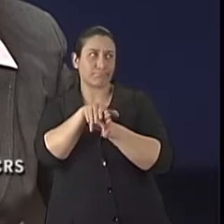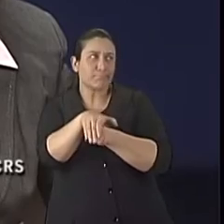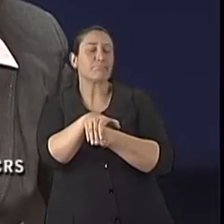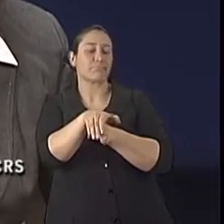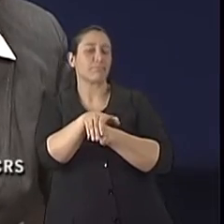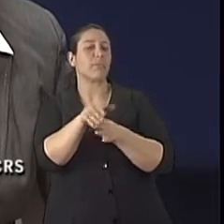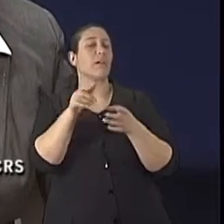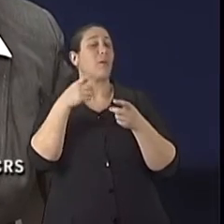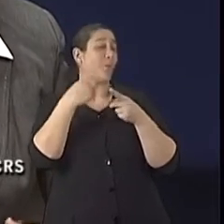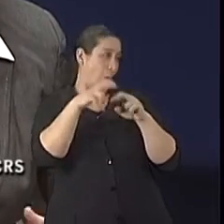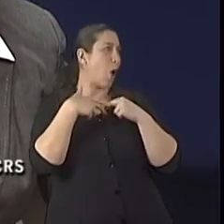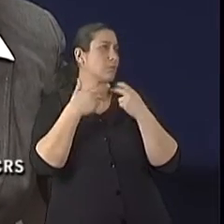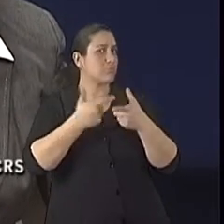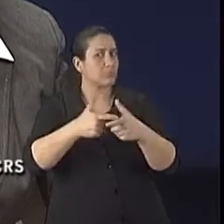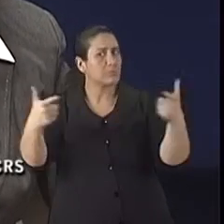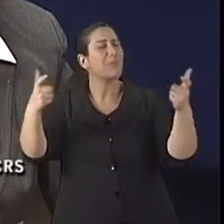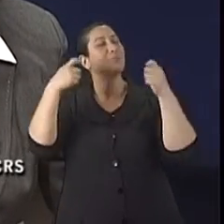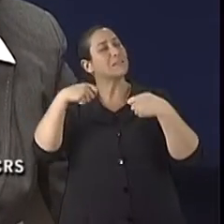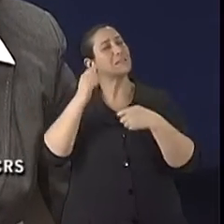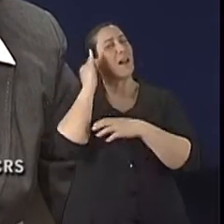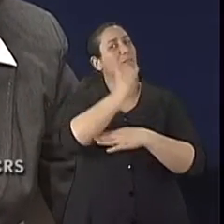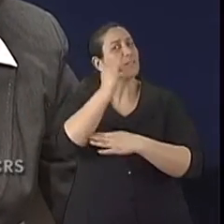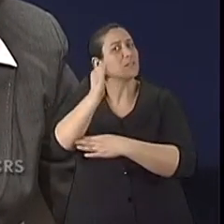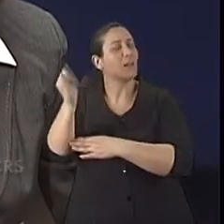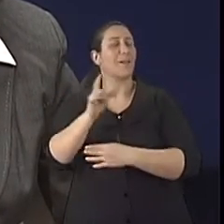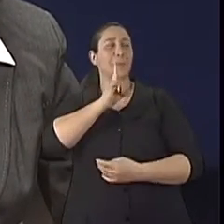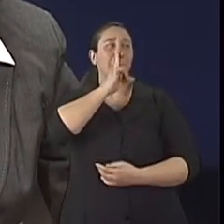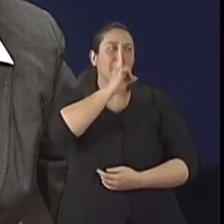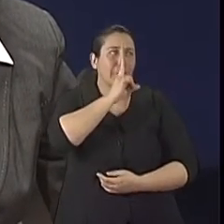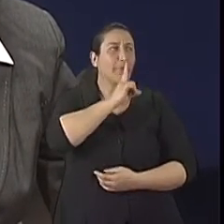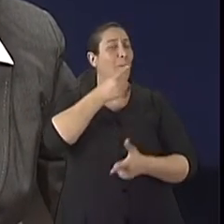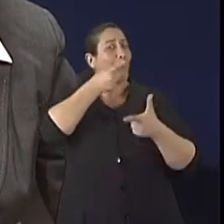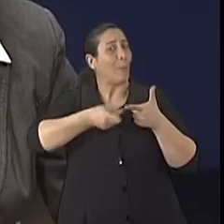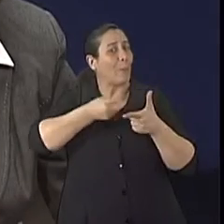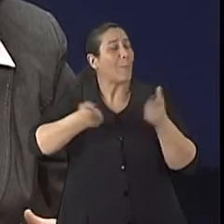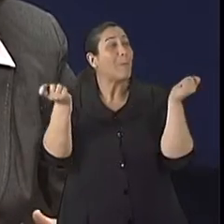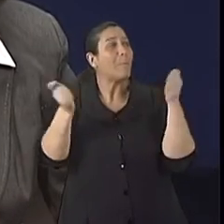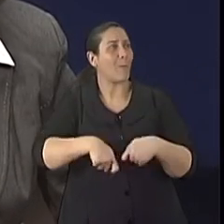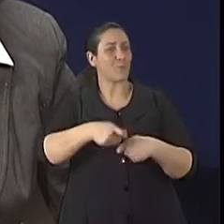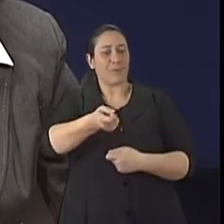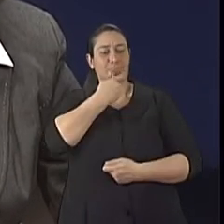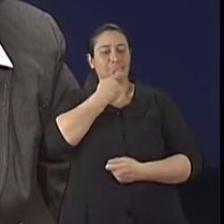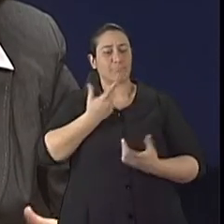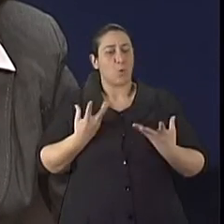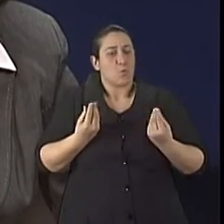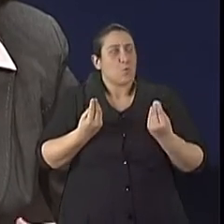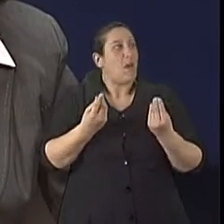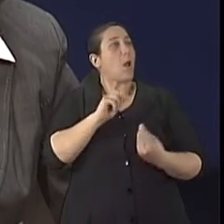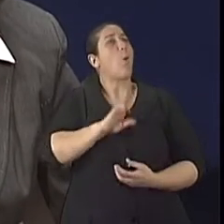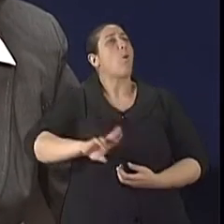para a população, explicando os perigos, os riscos que o medicamento impróprio, o medicamento mal